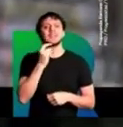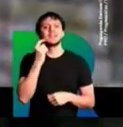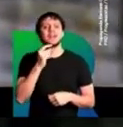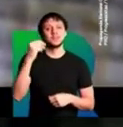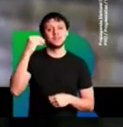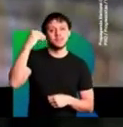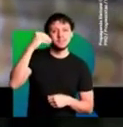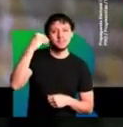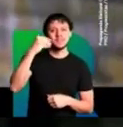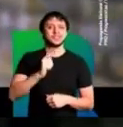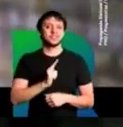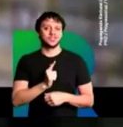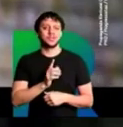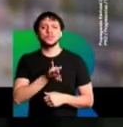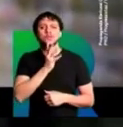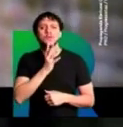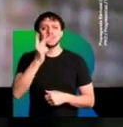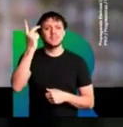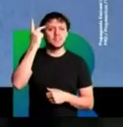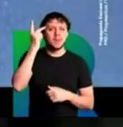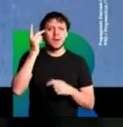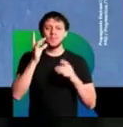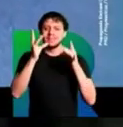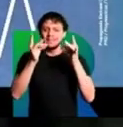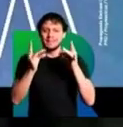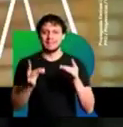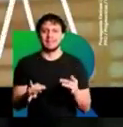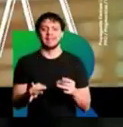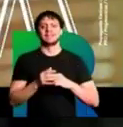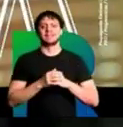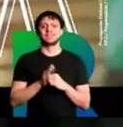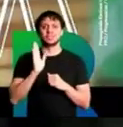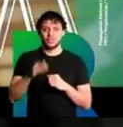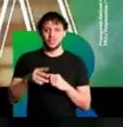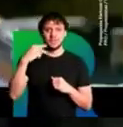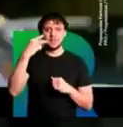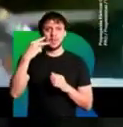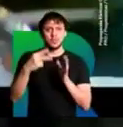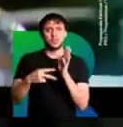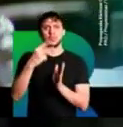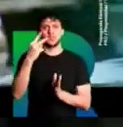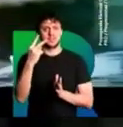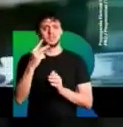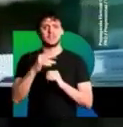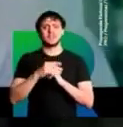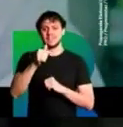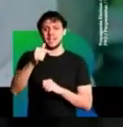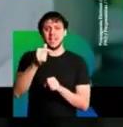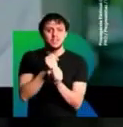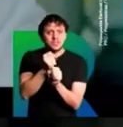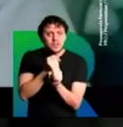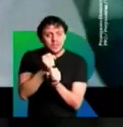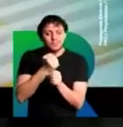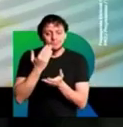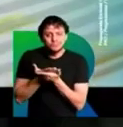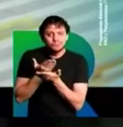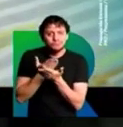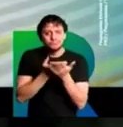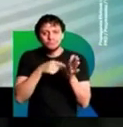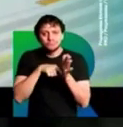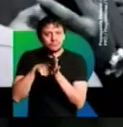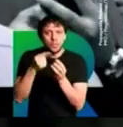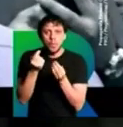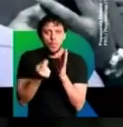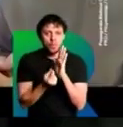experiência e conhece cada canto de São Paulo. Foi duas vezes vereador. Passou sete anos estudando as finanças da